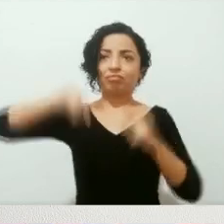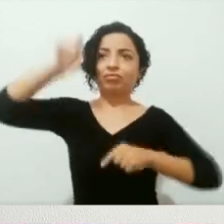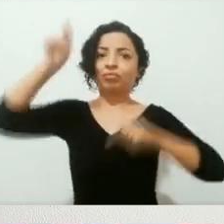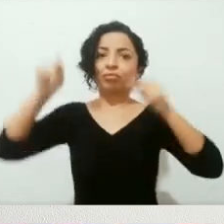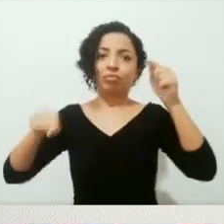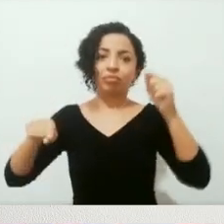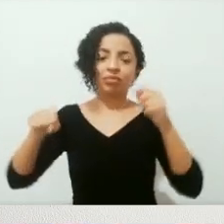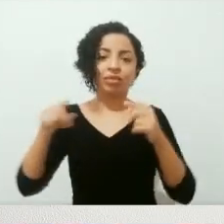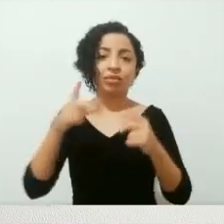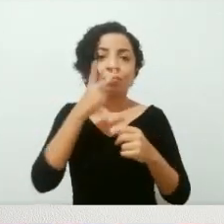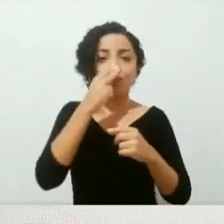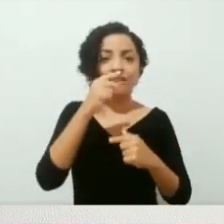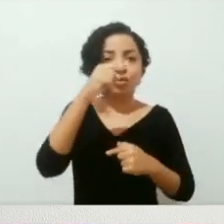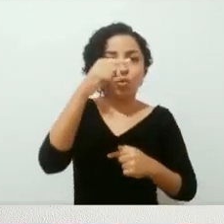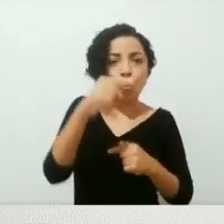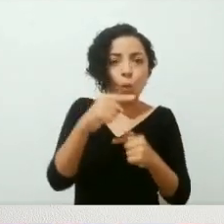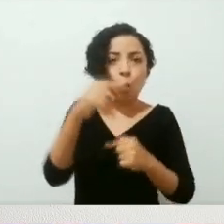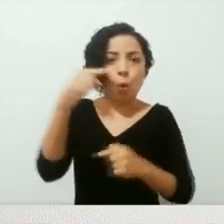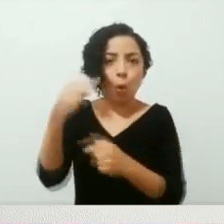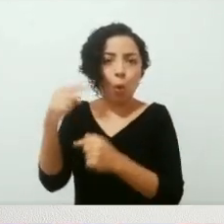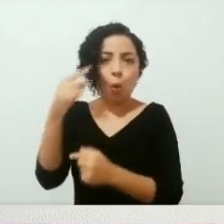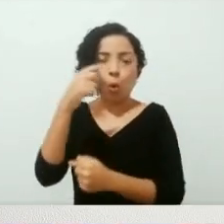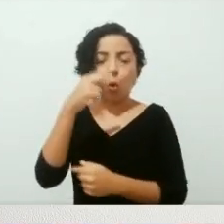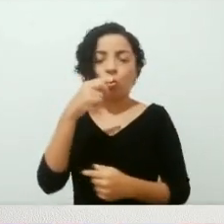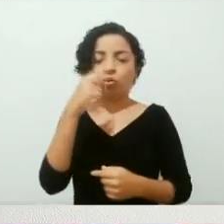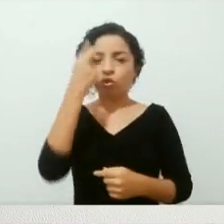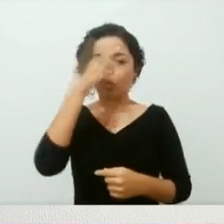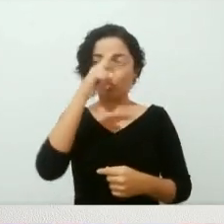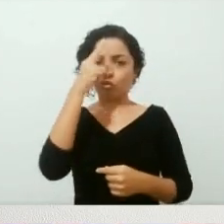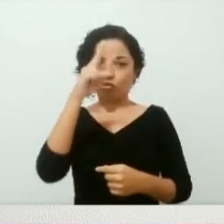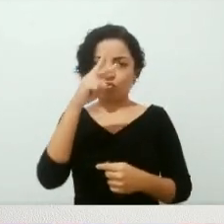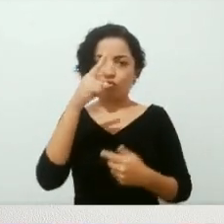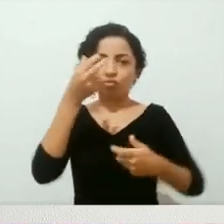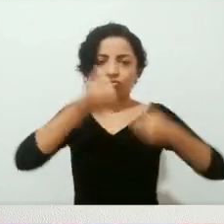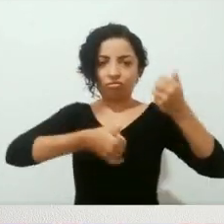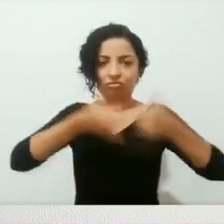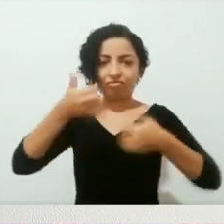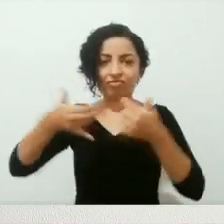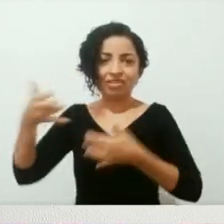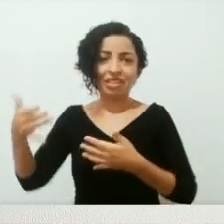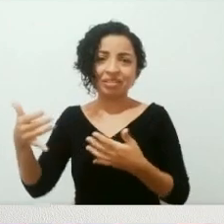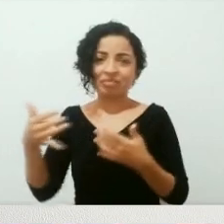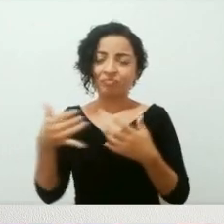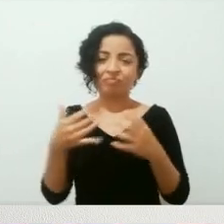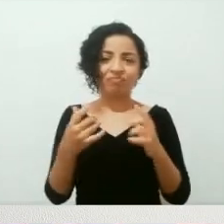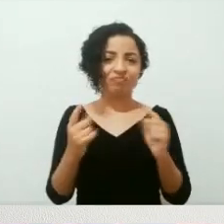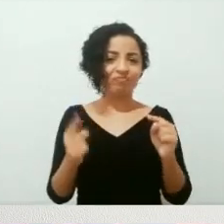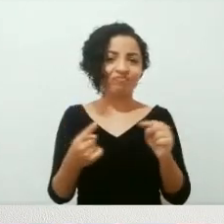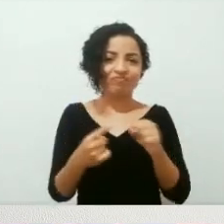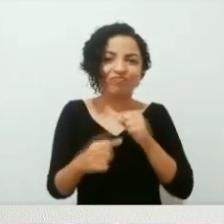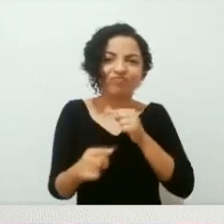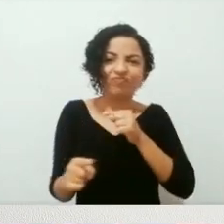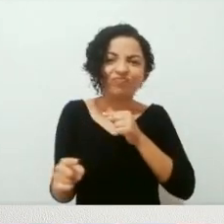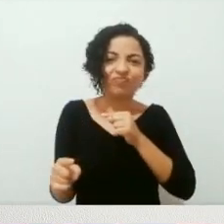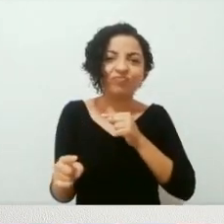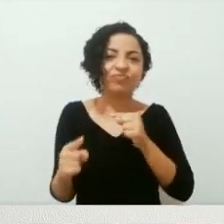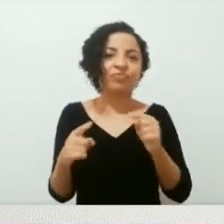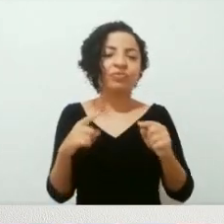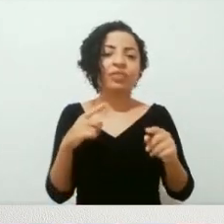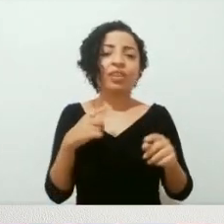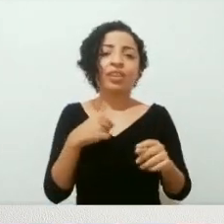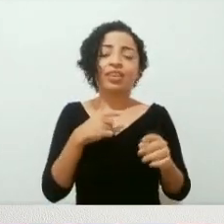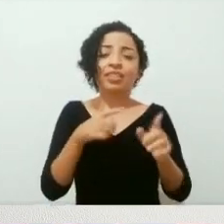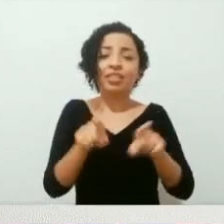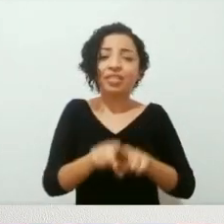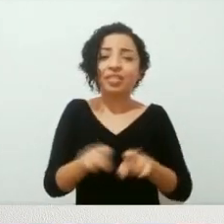montado em pequenos contos, talvez como se fossem contos isolados, não funcionou. Eu acho que as próprias